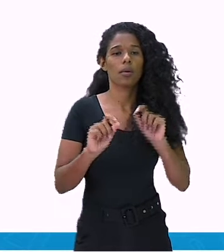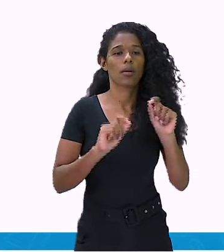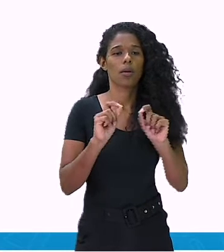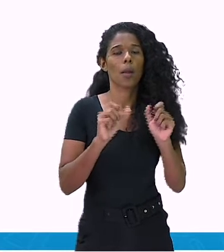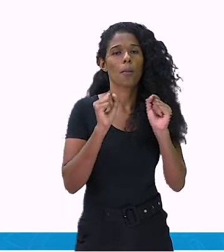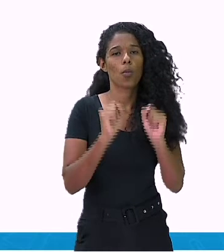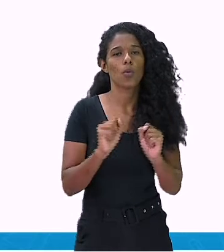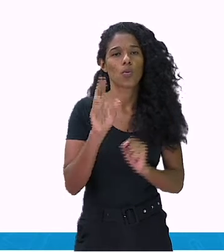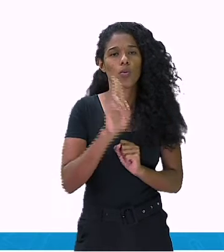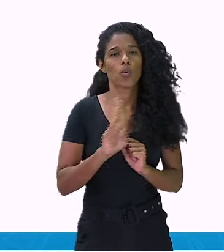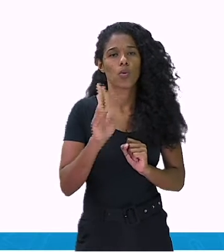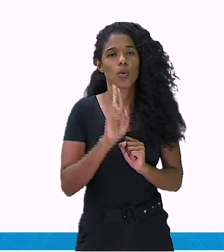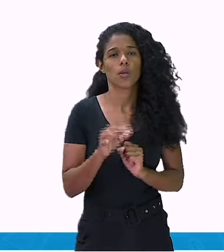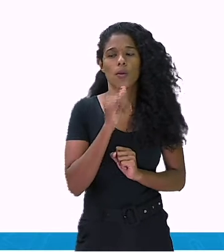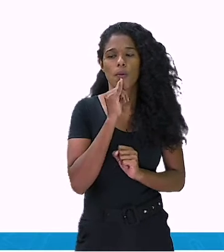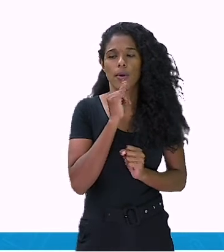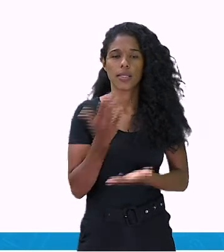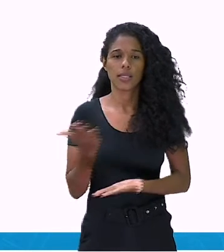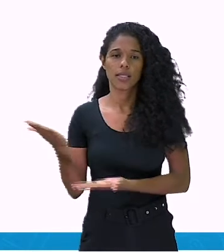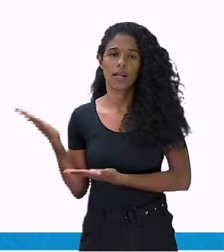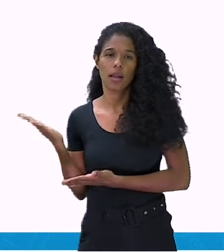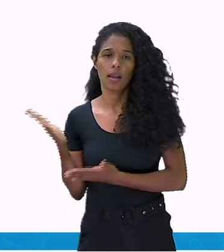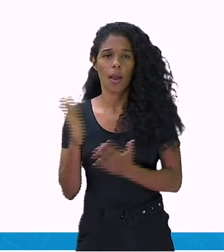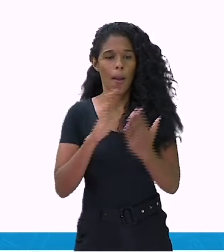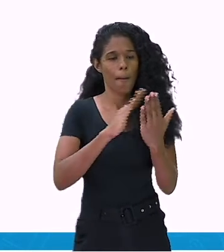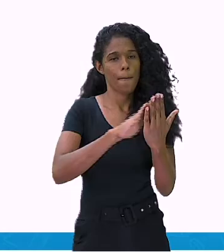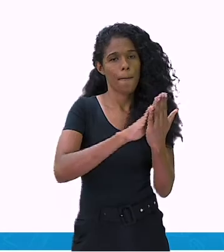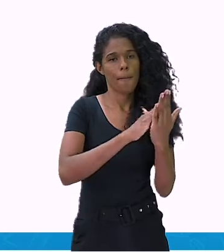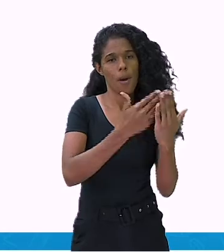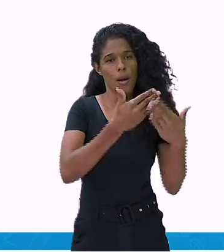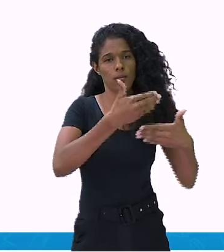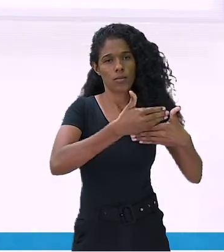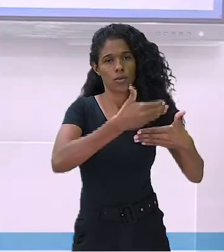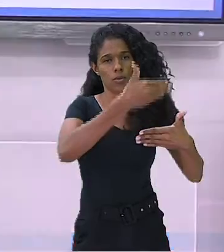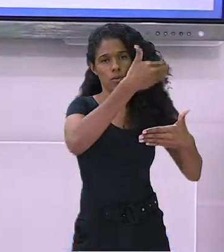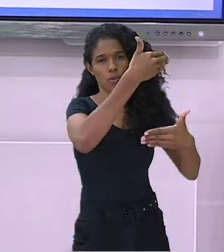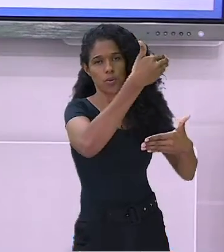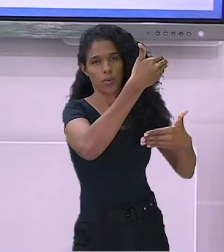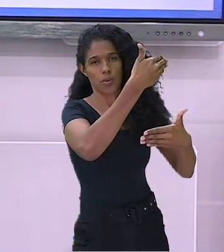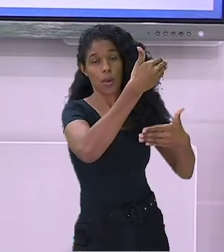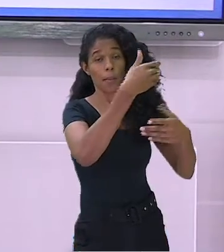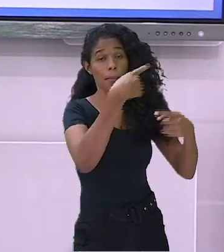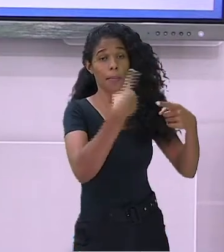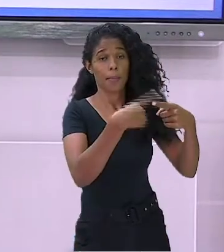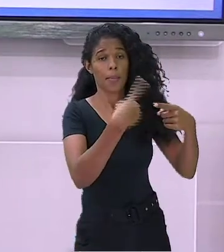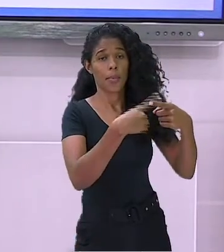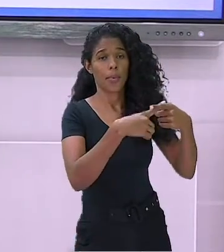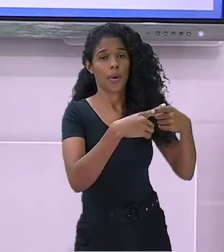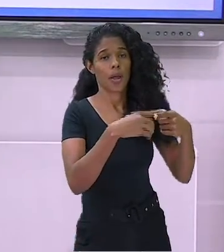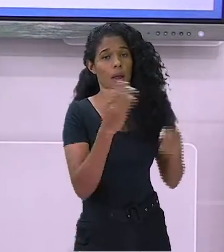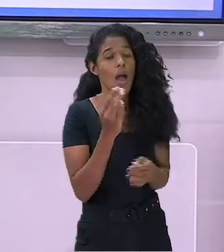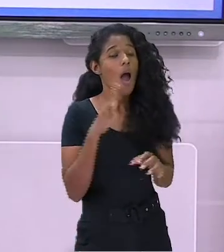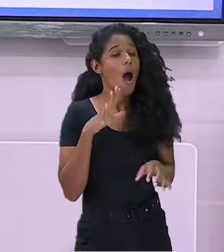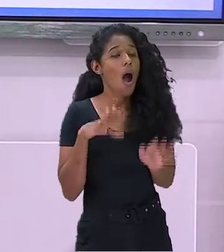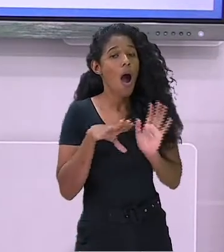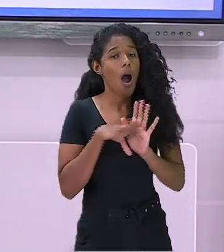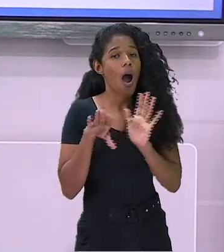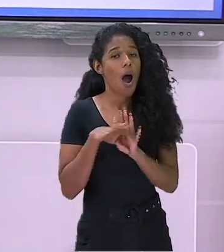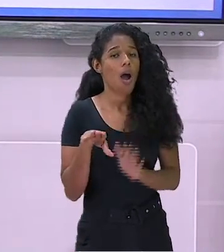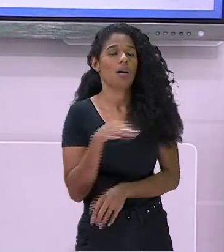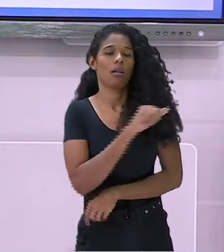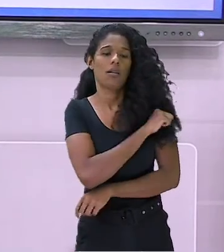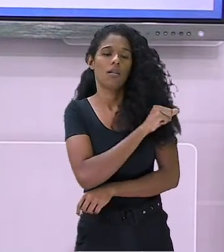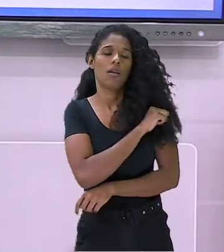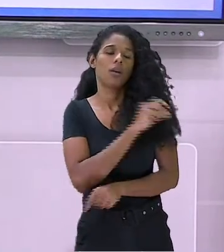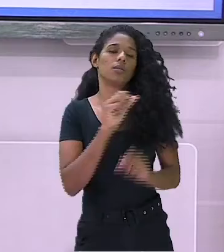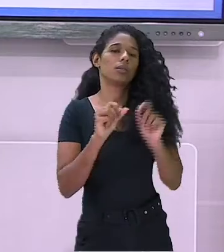O plano inclinado facilita a visualização do texto ou imagens, exigindo menor esforço